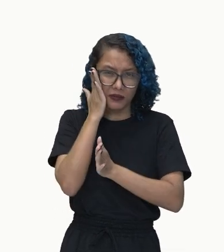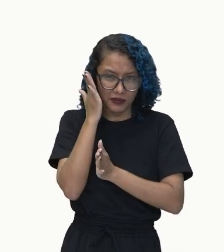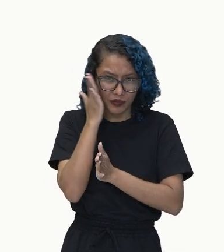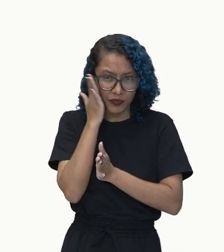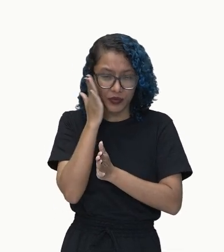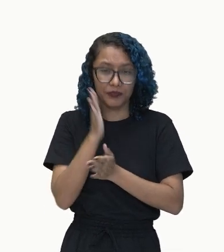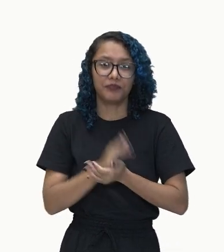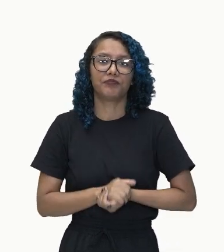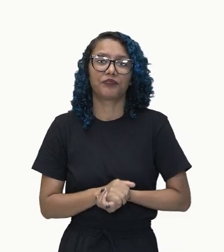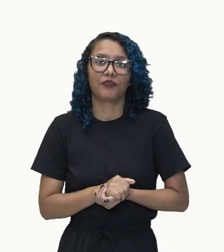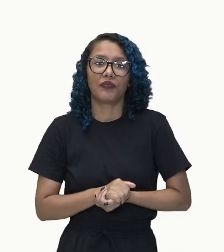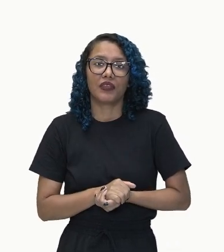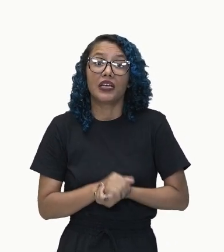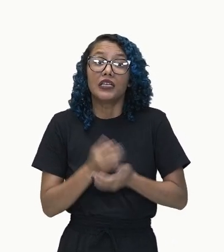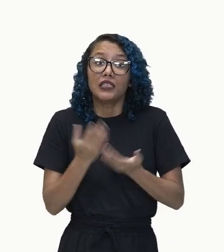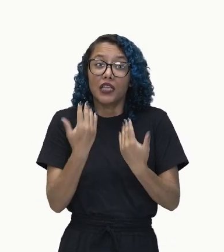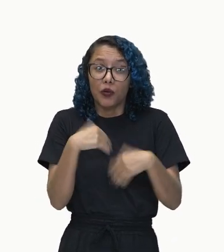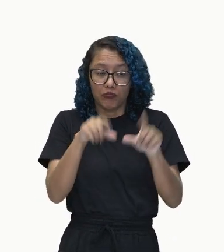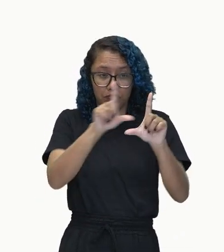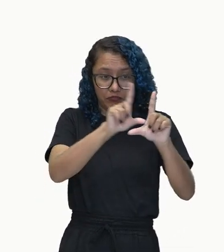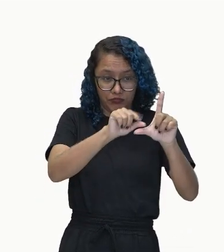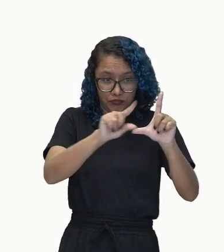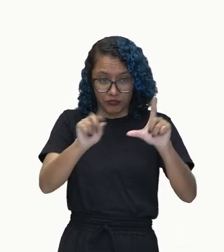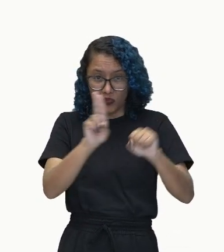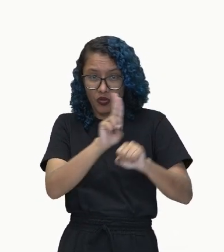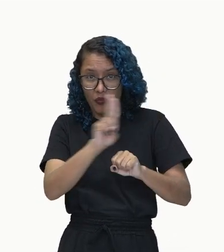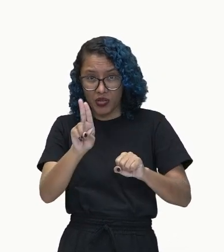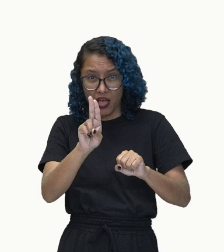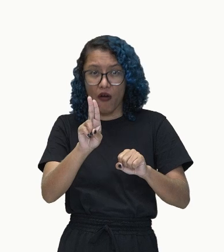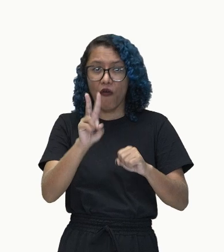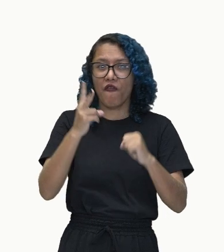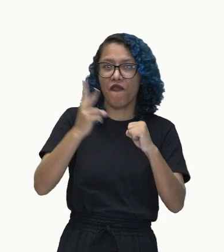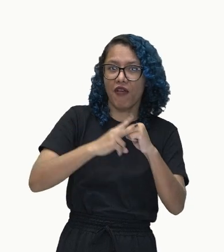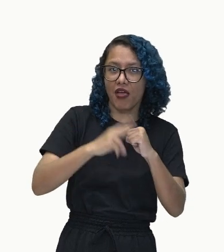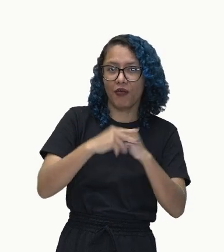Desse modo, o sintagma nominal não possui verbo.